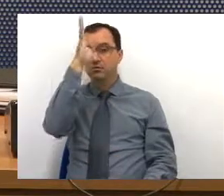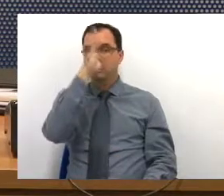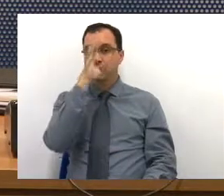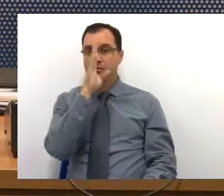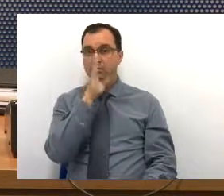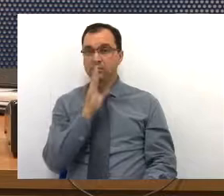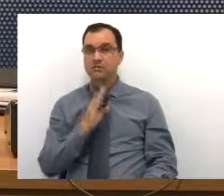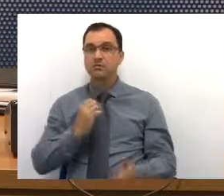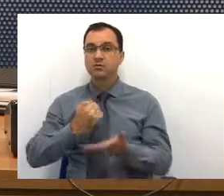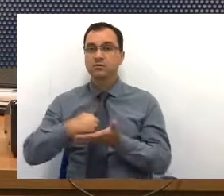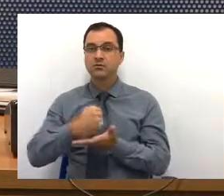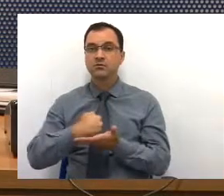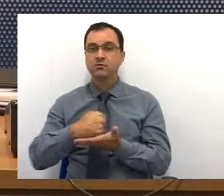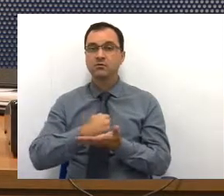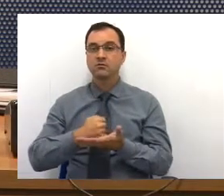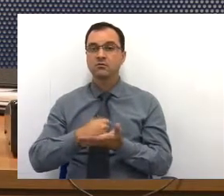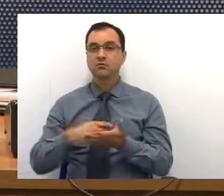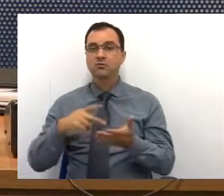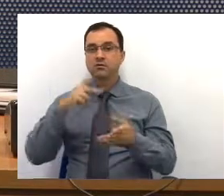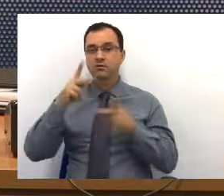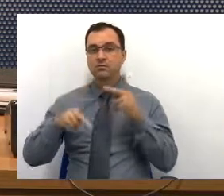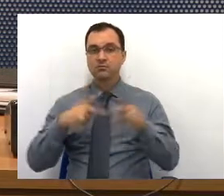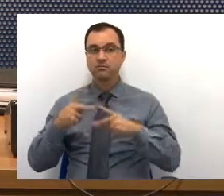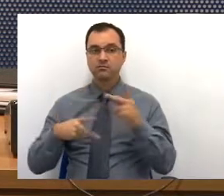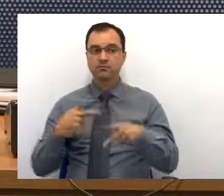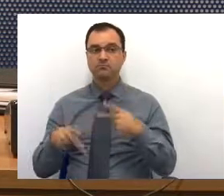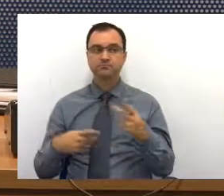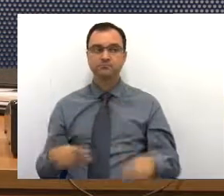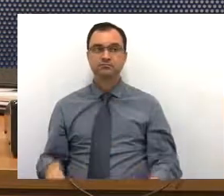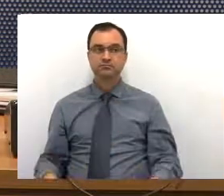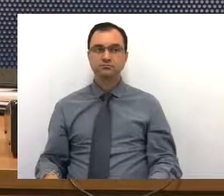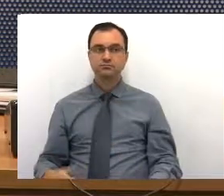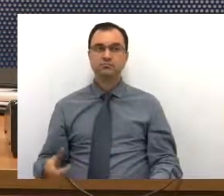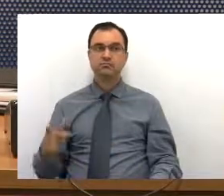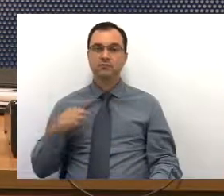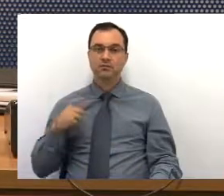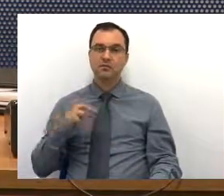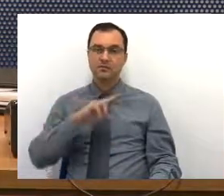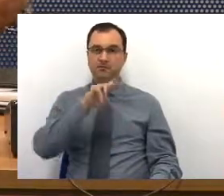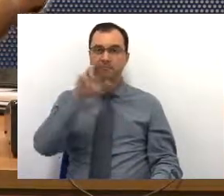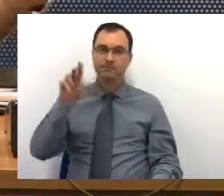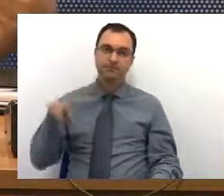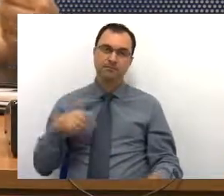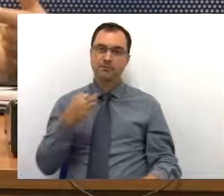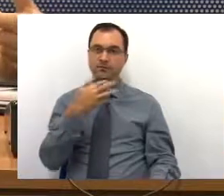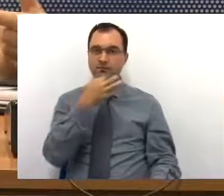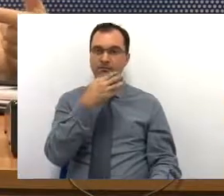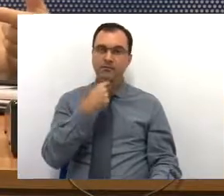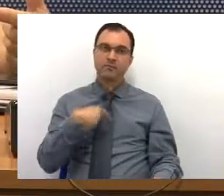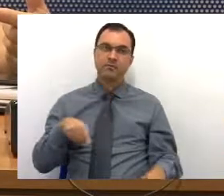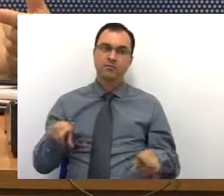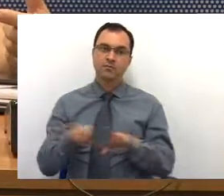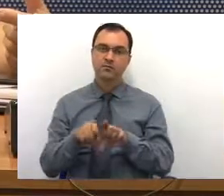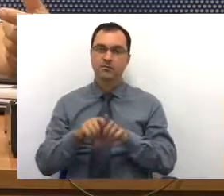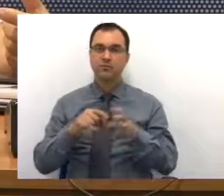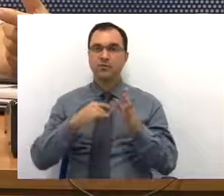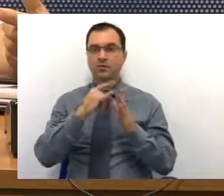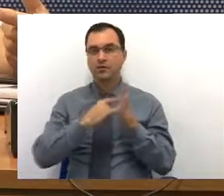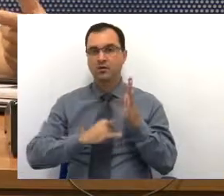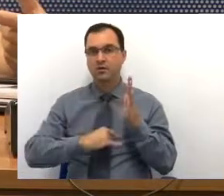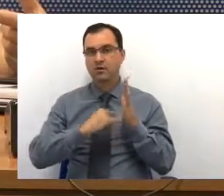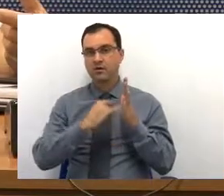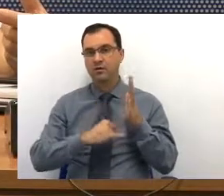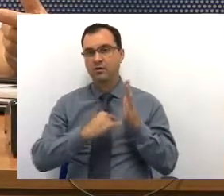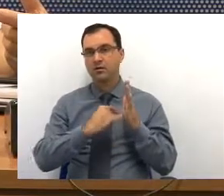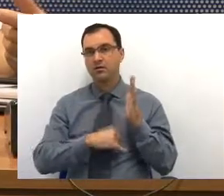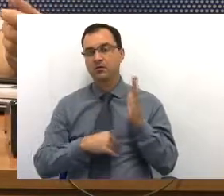farmácia popular. Então, tem uma série de medicamentos, além daqueles que a gente